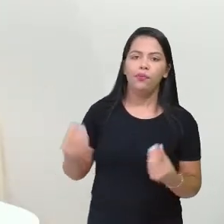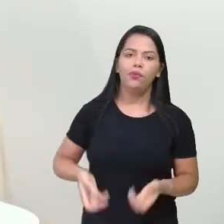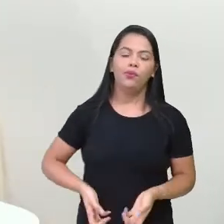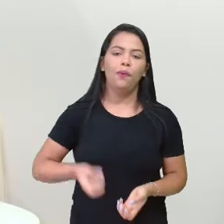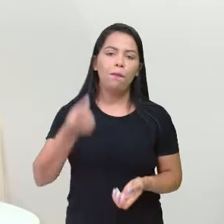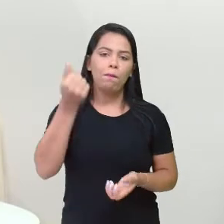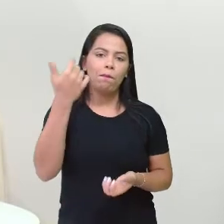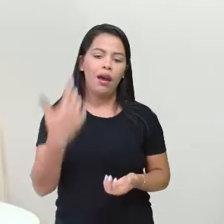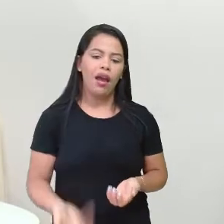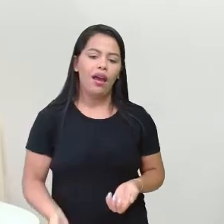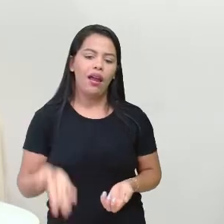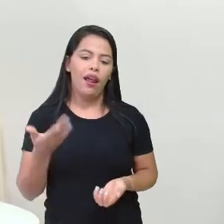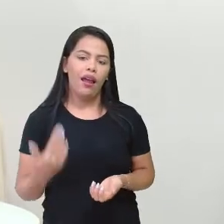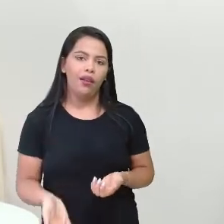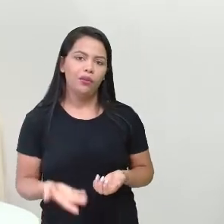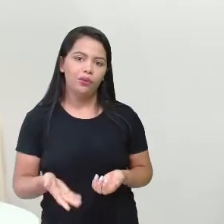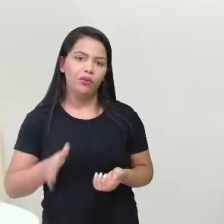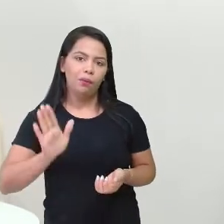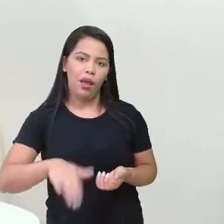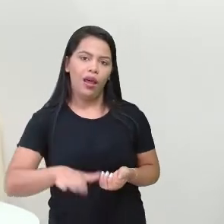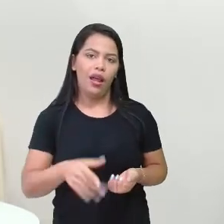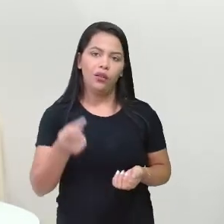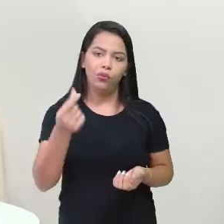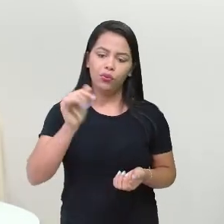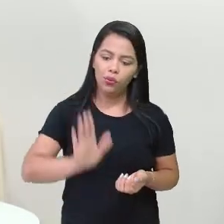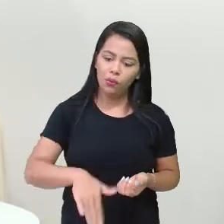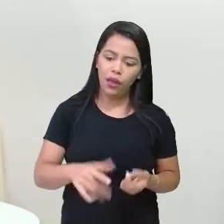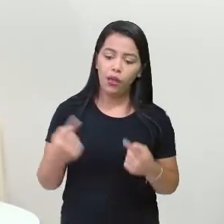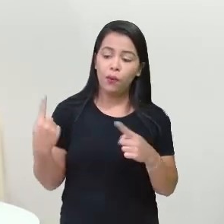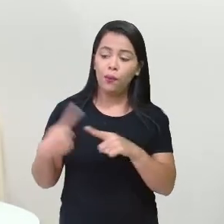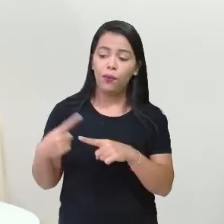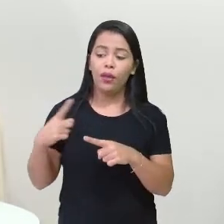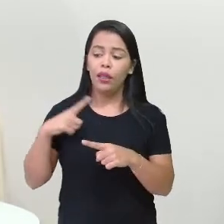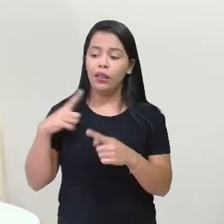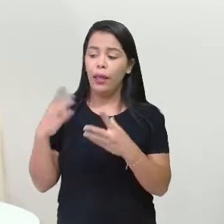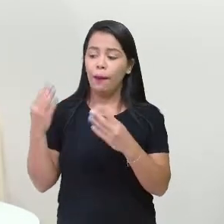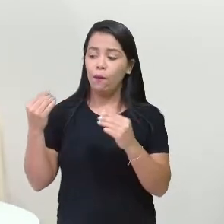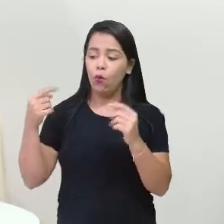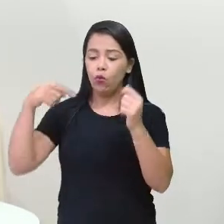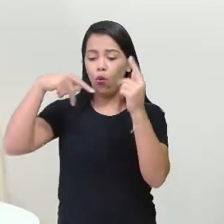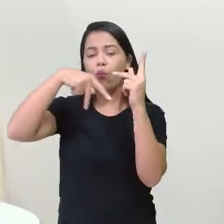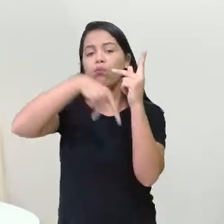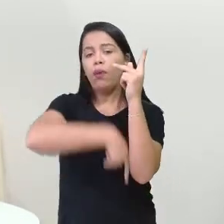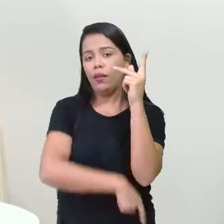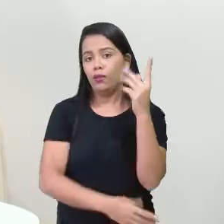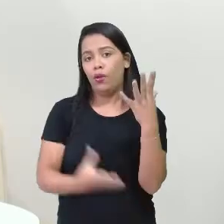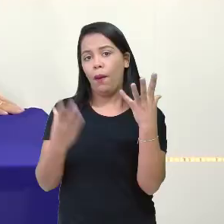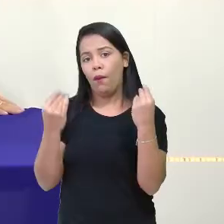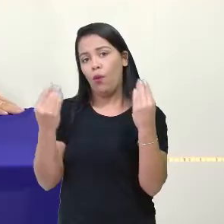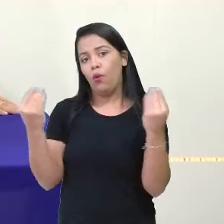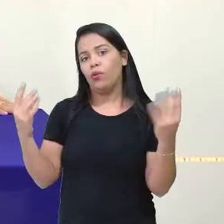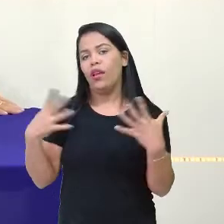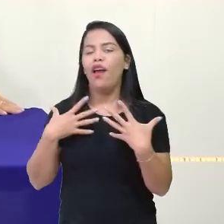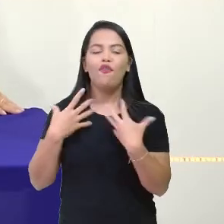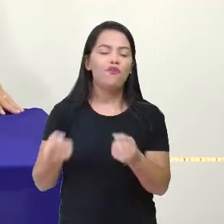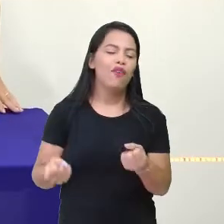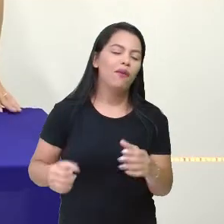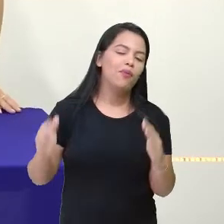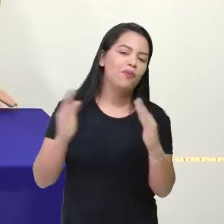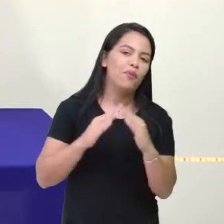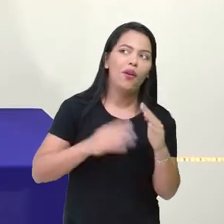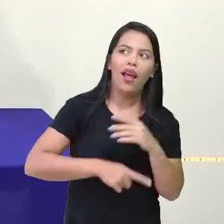conta dessa riqueza toda lá de petróleo, né? De Que legal. Então, o combustível lá é muito baratinho. Vamos morar no Catar, gente.